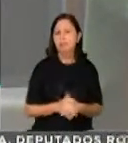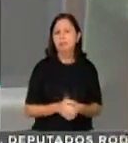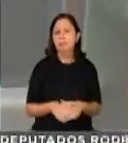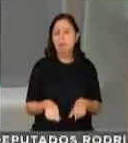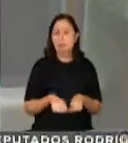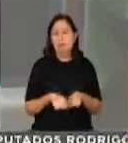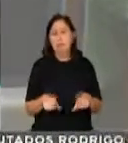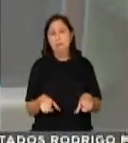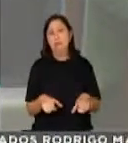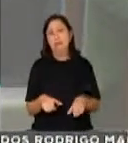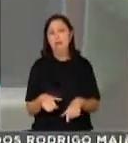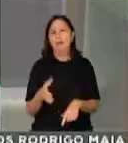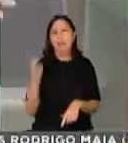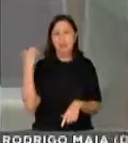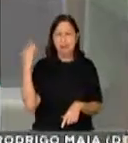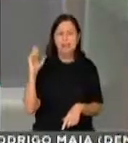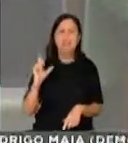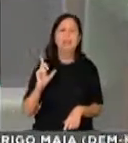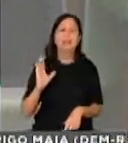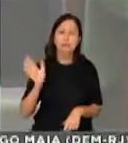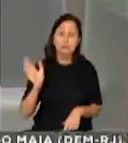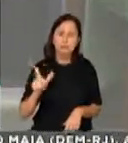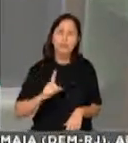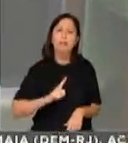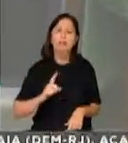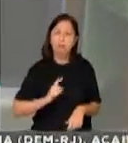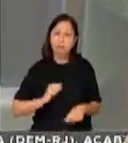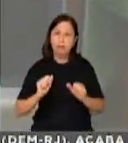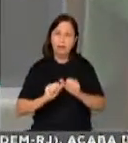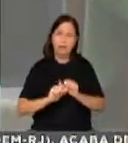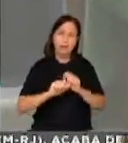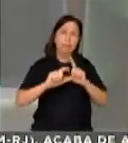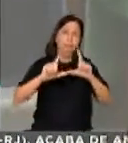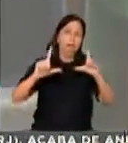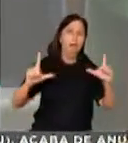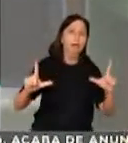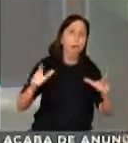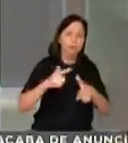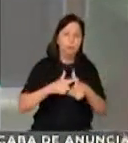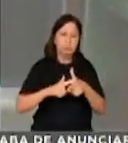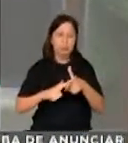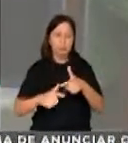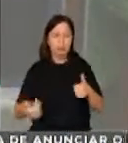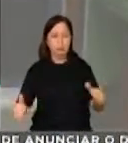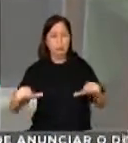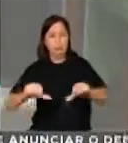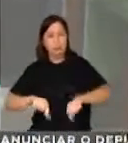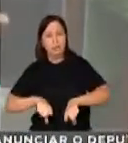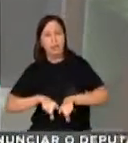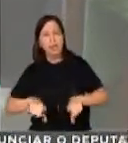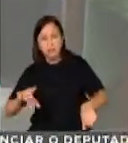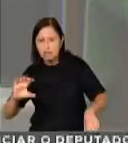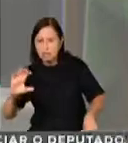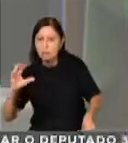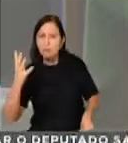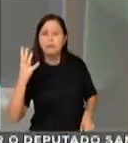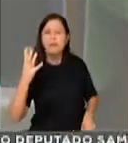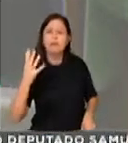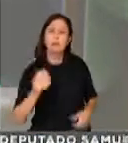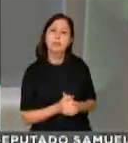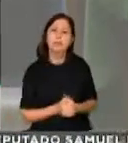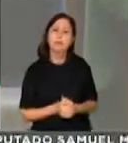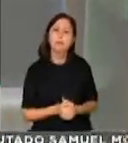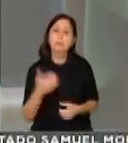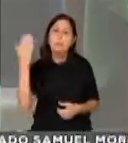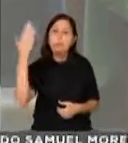já passou por problemas maiores e mais difíceis e a gente conseguiu resolver, principalmente